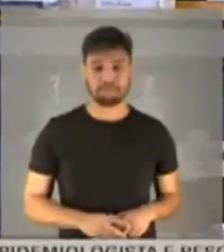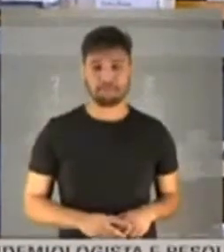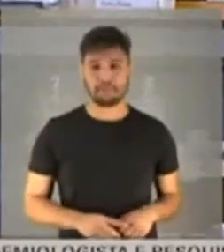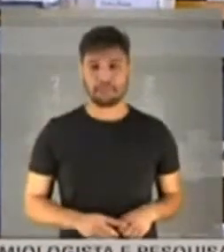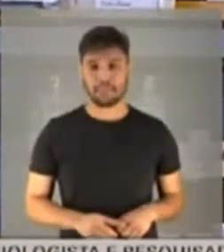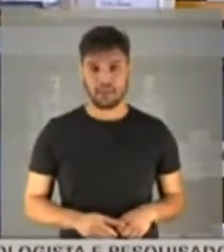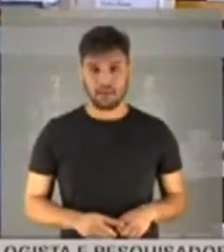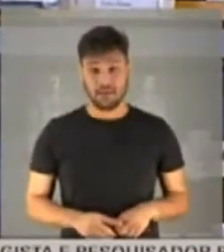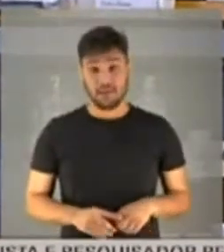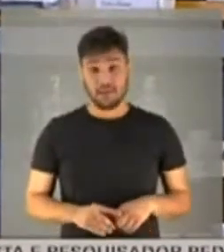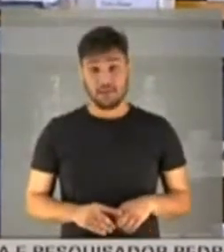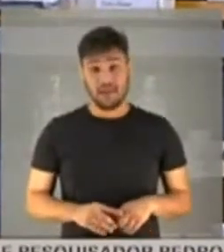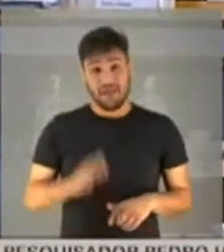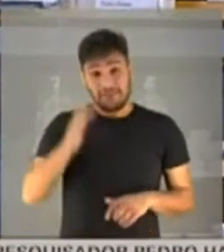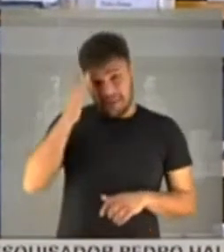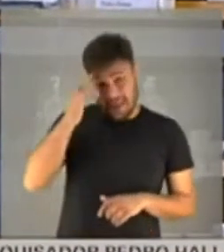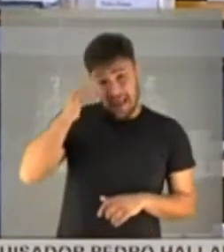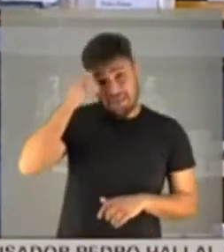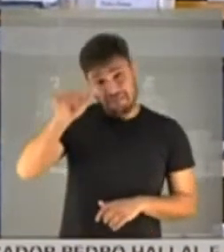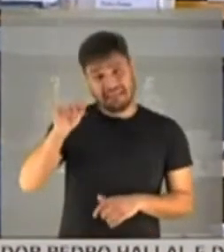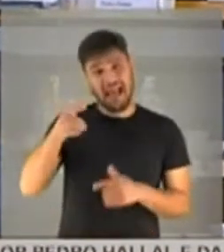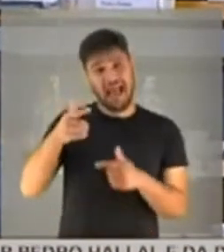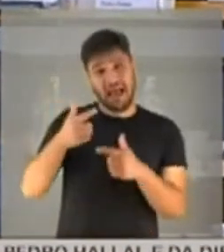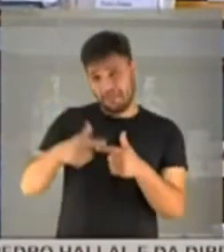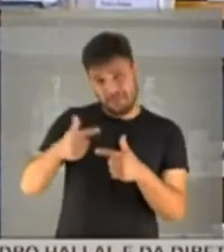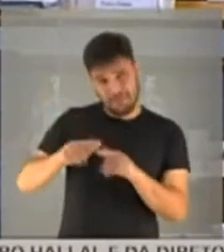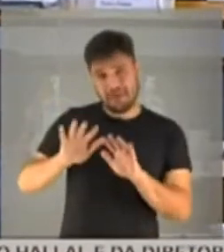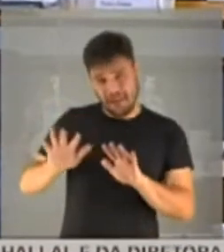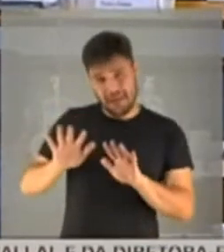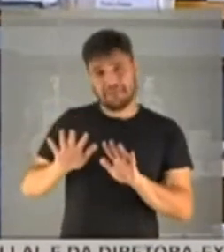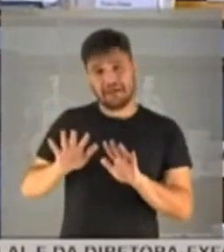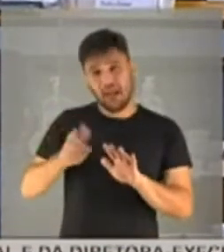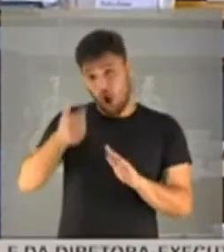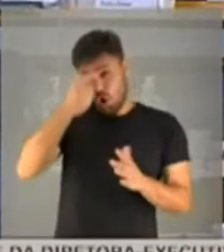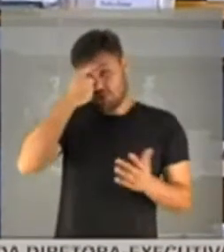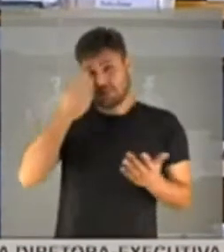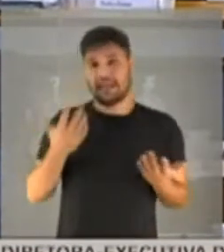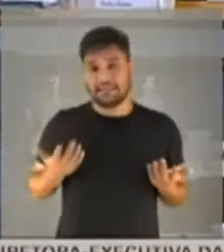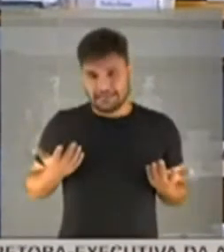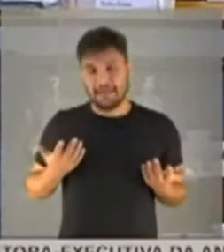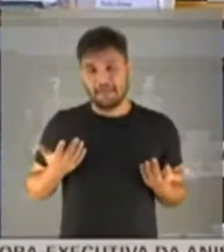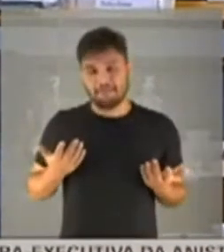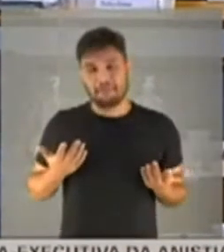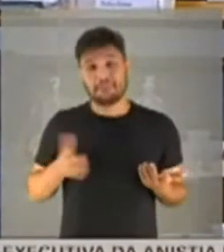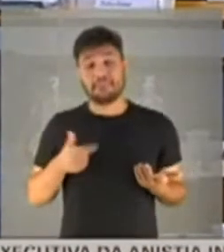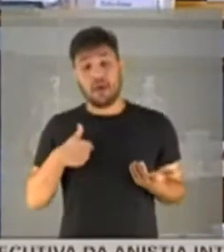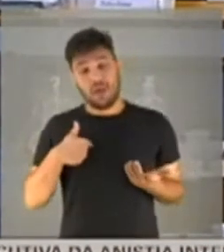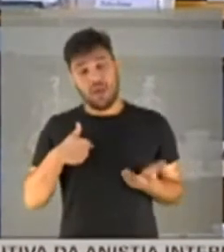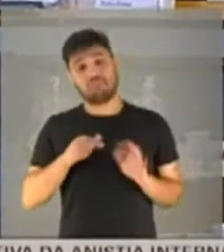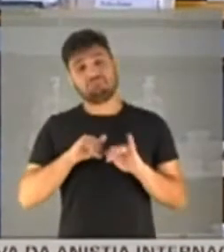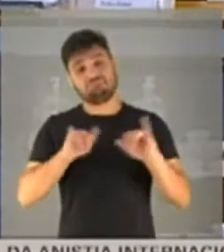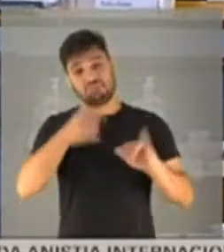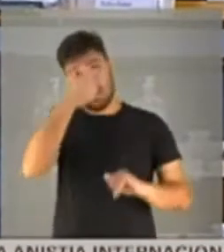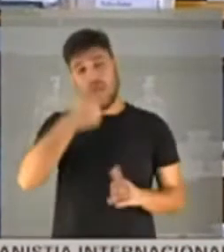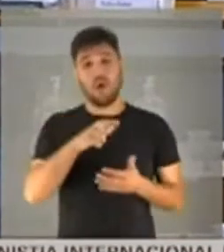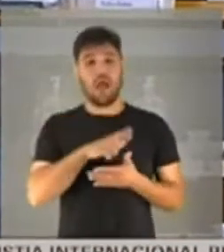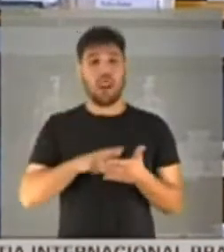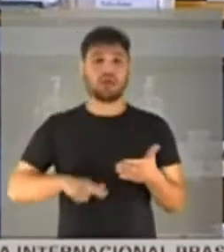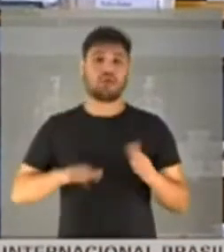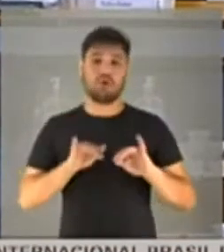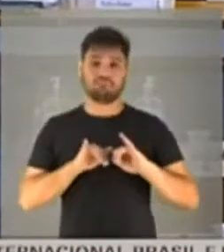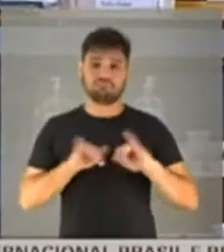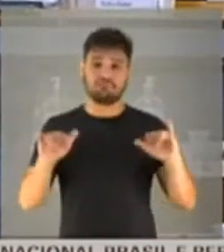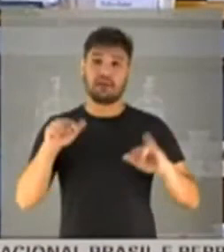não ter amanhã problema de consciência para dormir bem, fica o registro que, como relatou, fiz aqui nessa